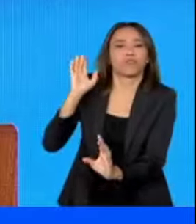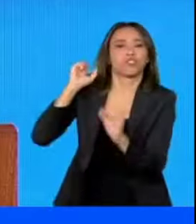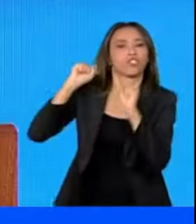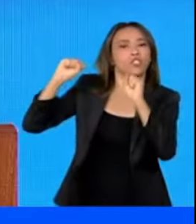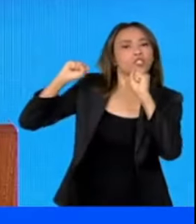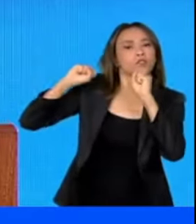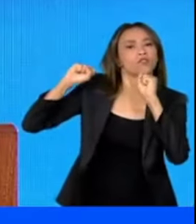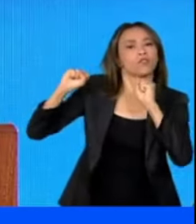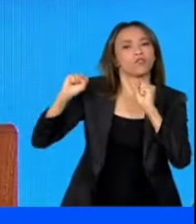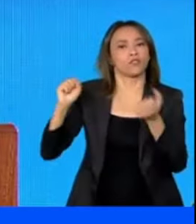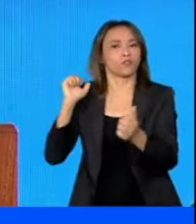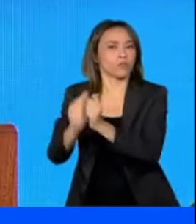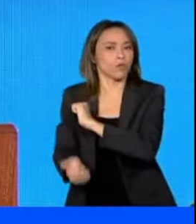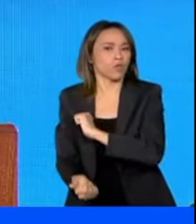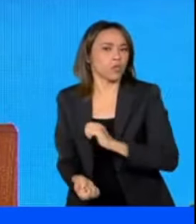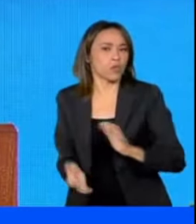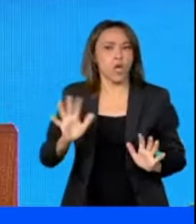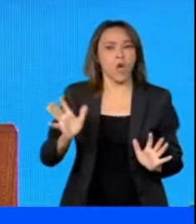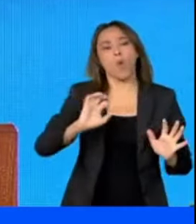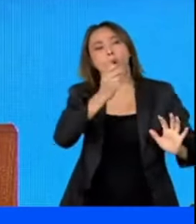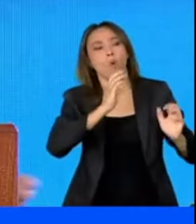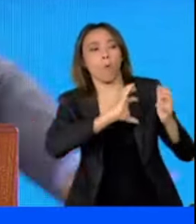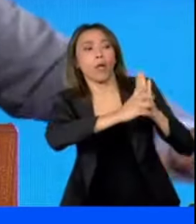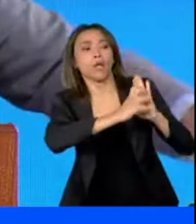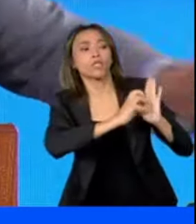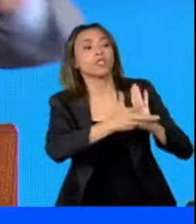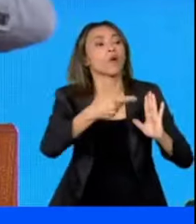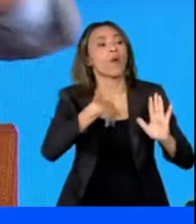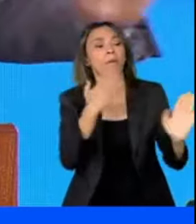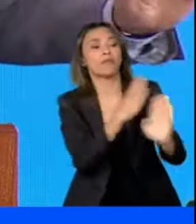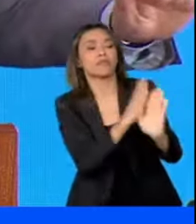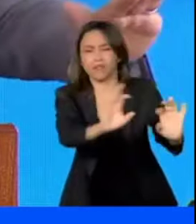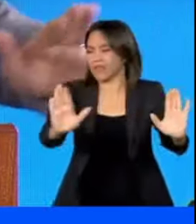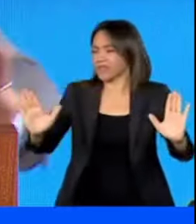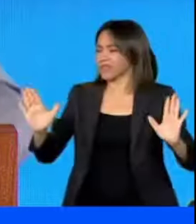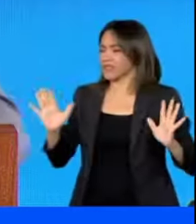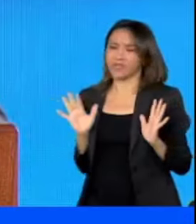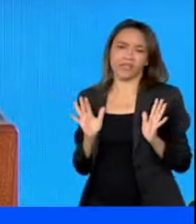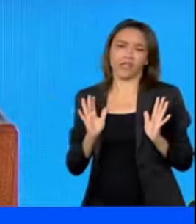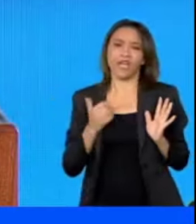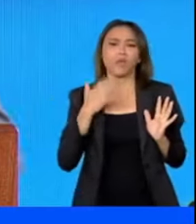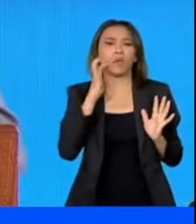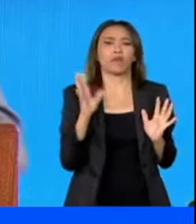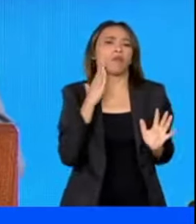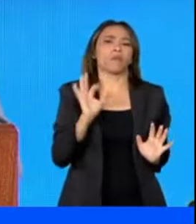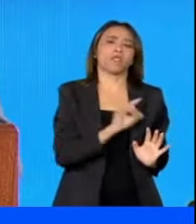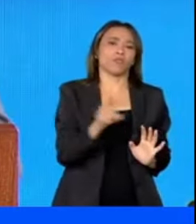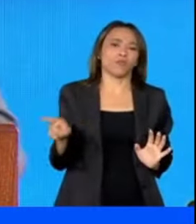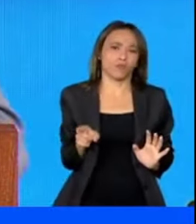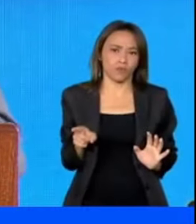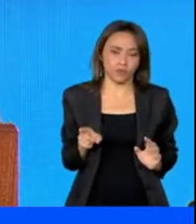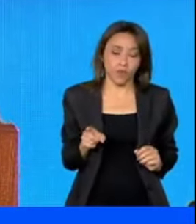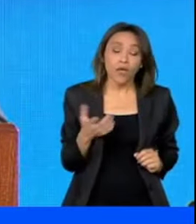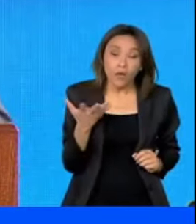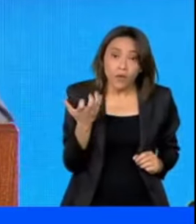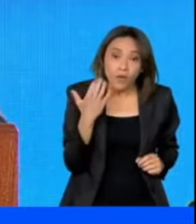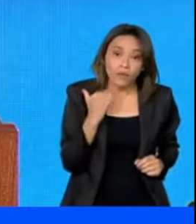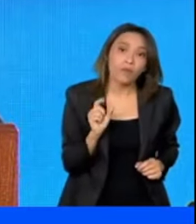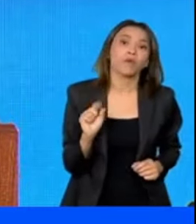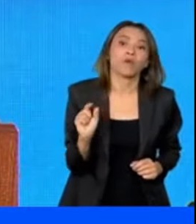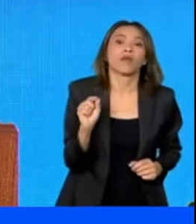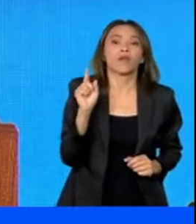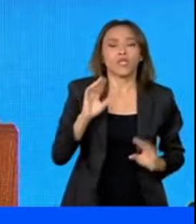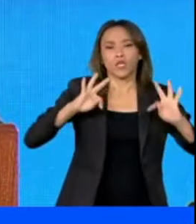ninguém será perseguido pelo partido que ele é filiado. Nada disso importa para mim. O que importa é o seguinte, todo